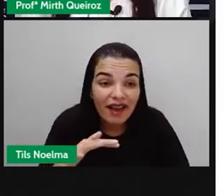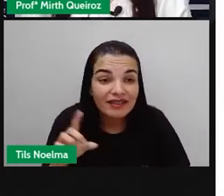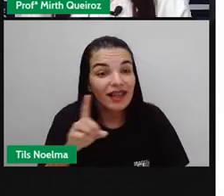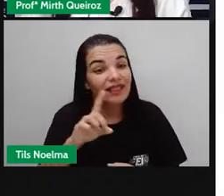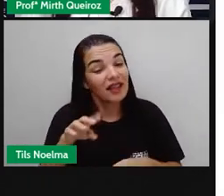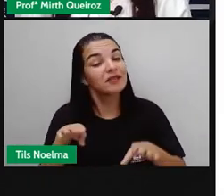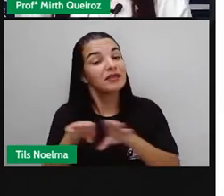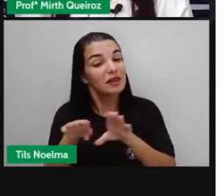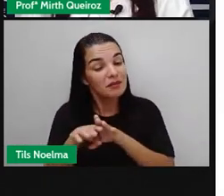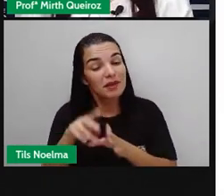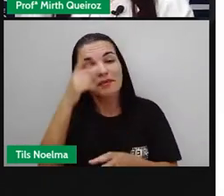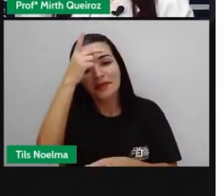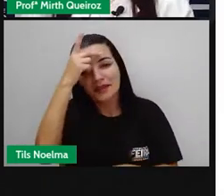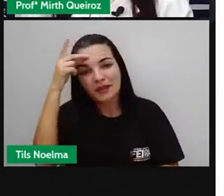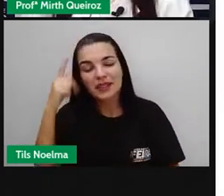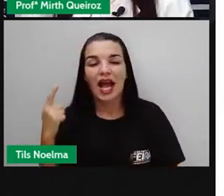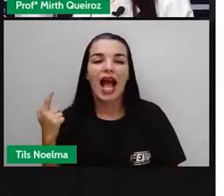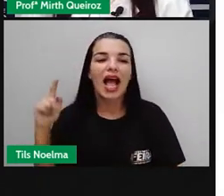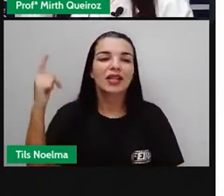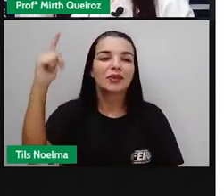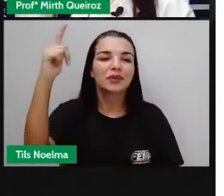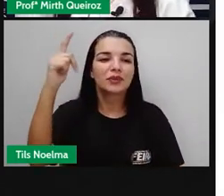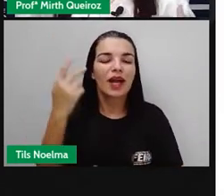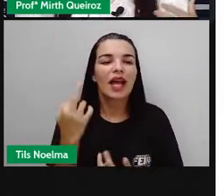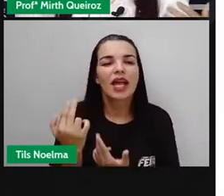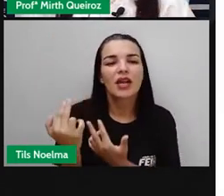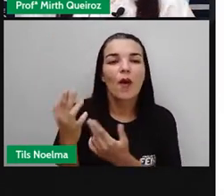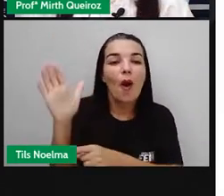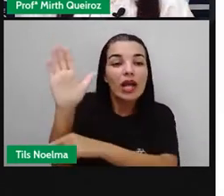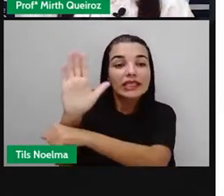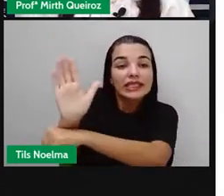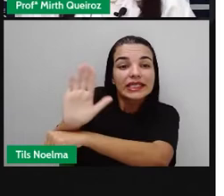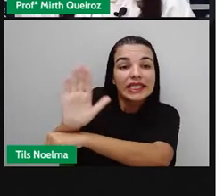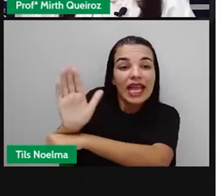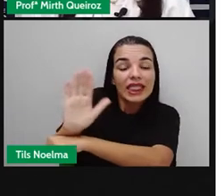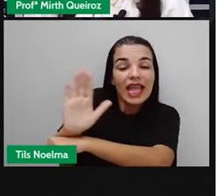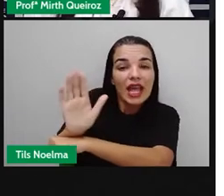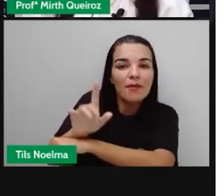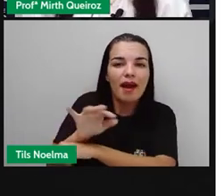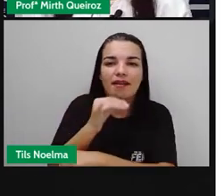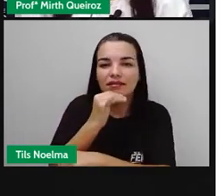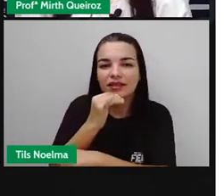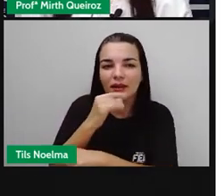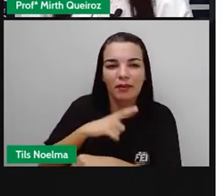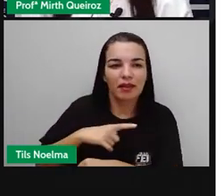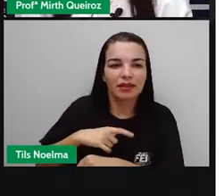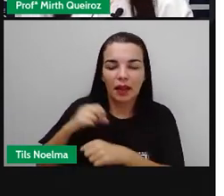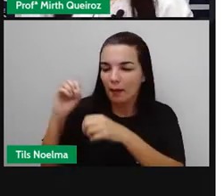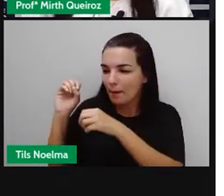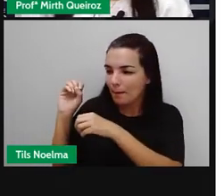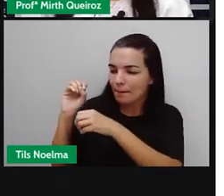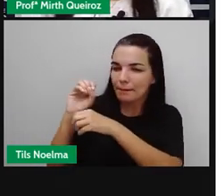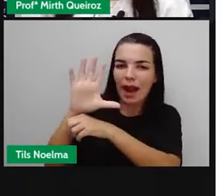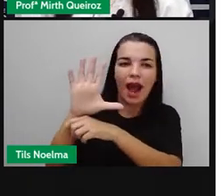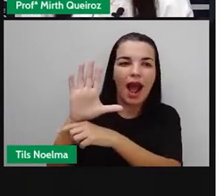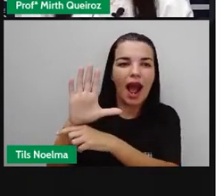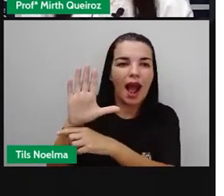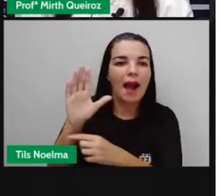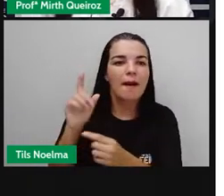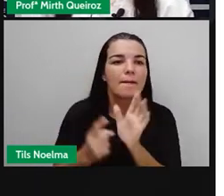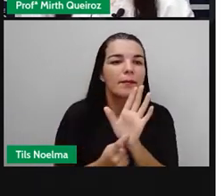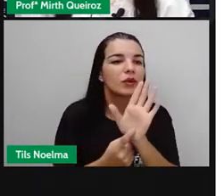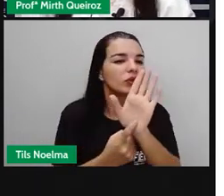né? Quando nós temos algum filme que está em estreia,